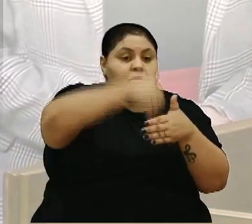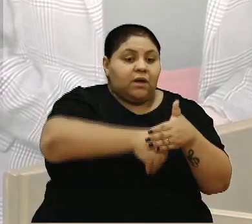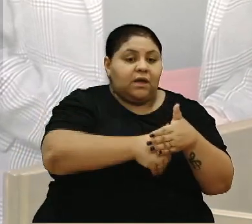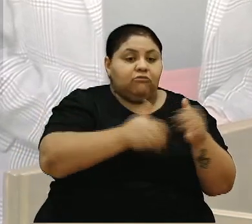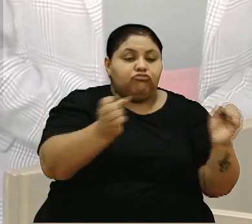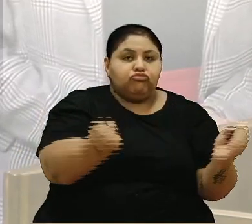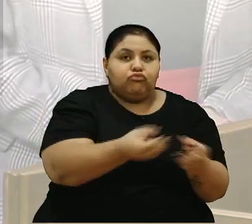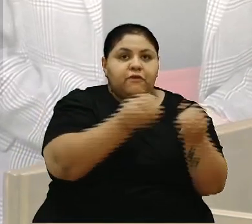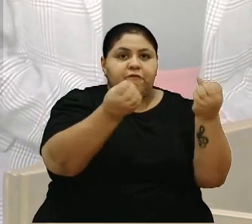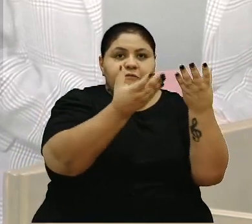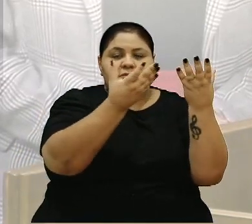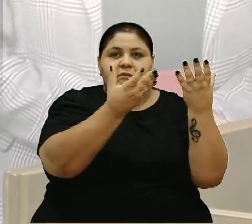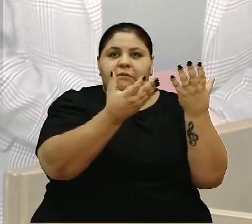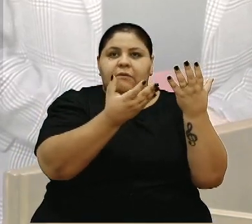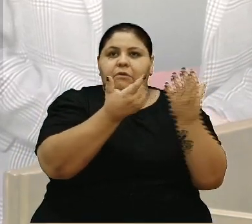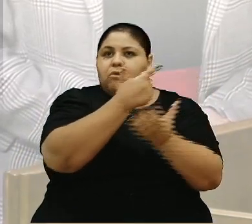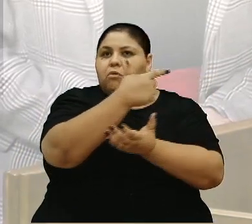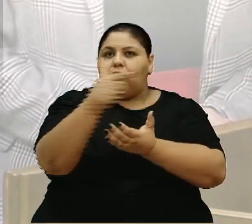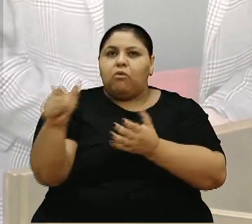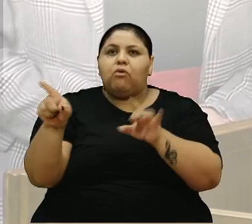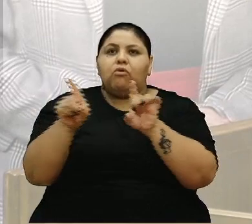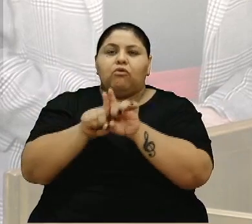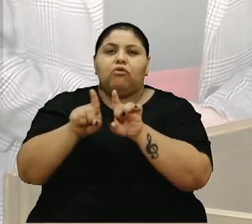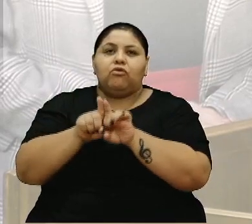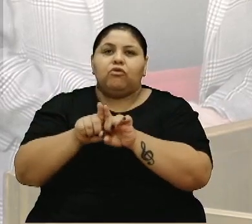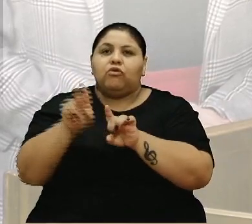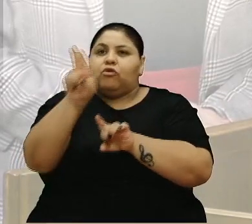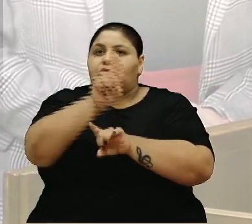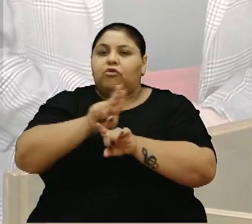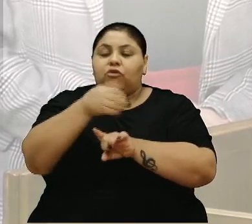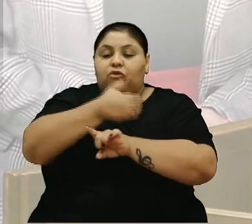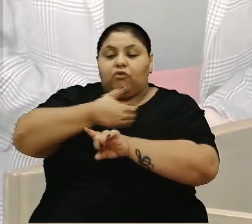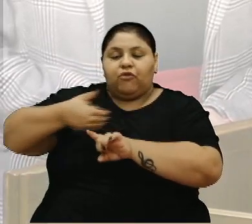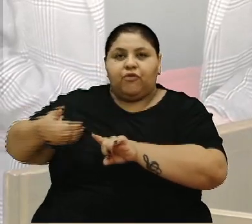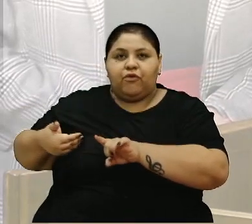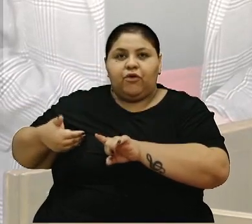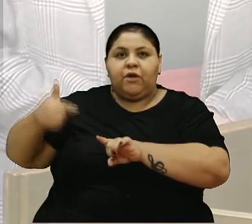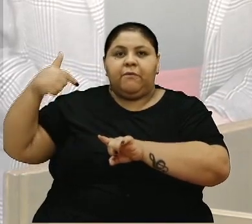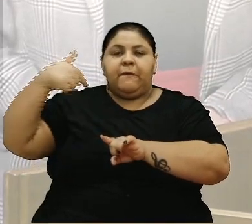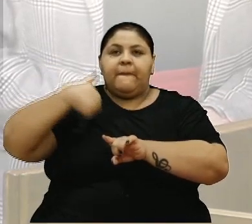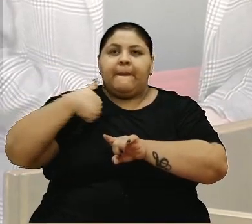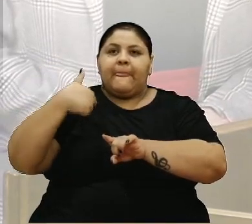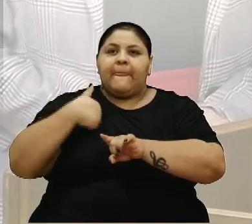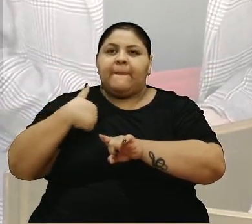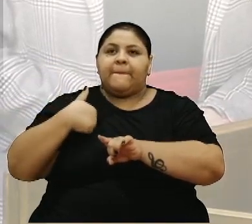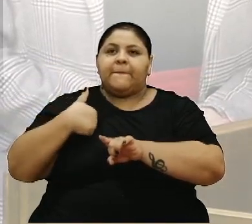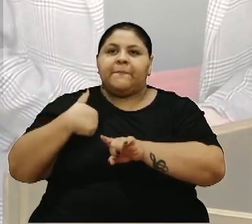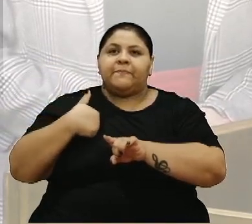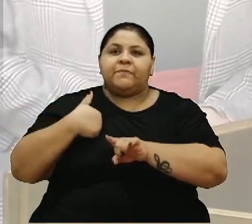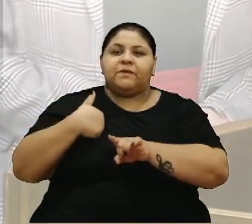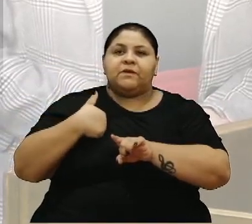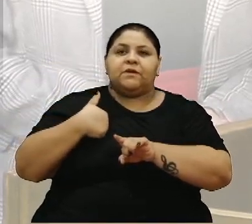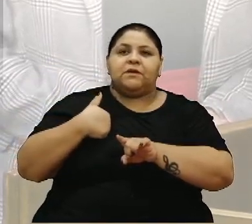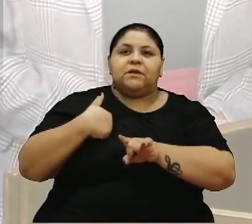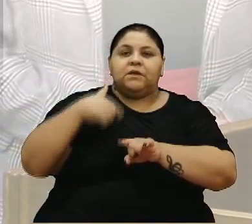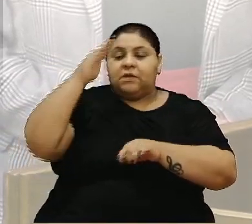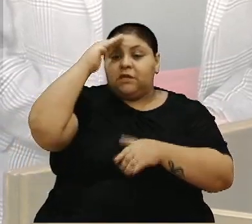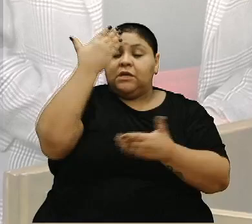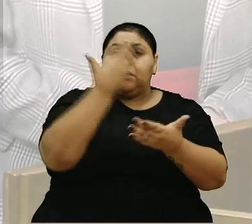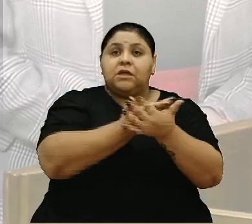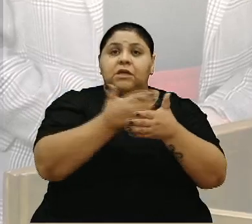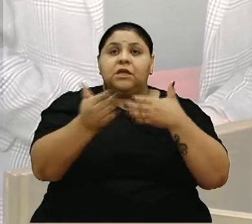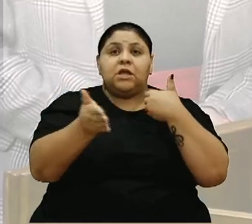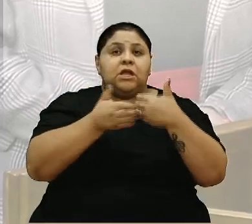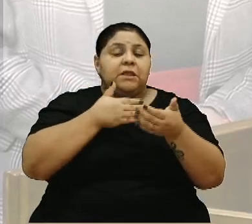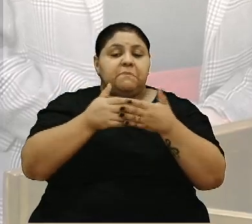e é outra coisa que eu sempre uso, né, o dinheiro público, eu sou partidário que, independente de quem